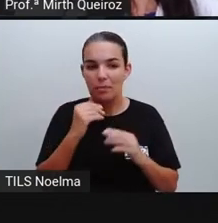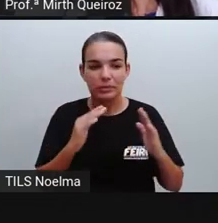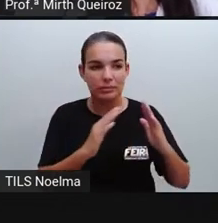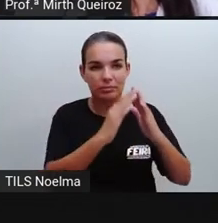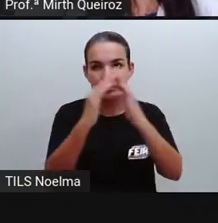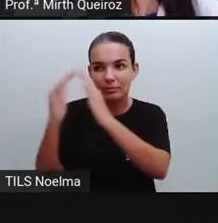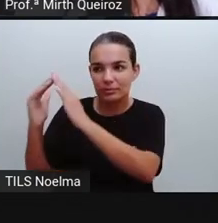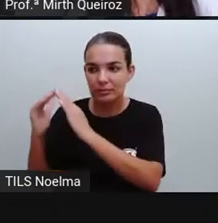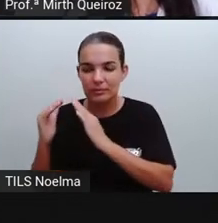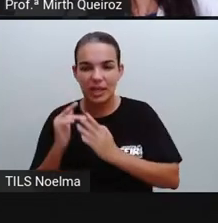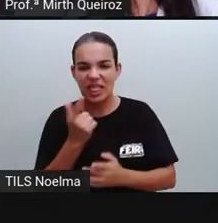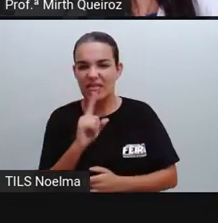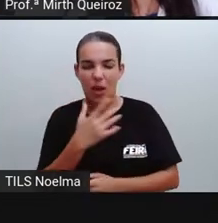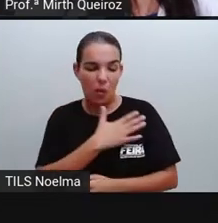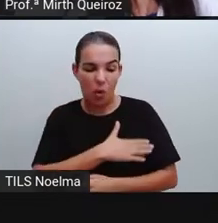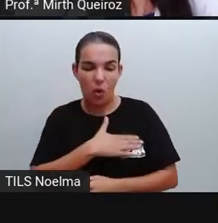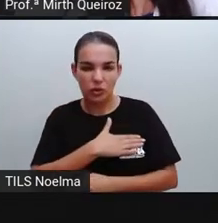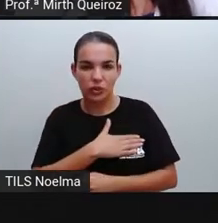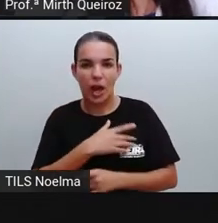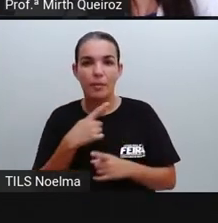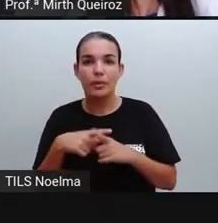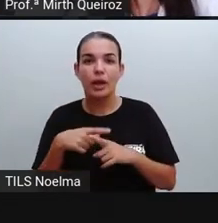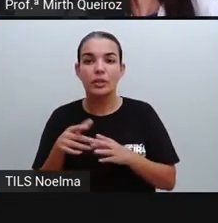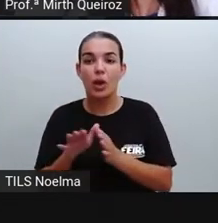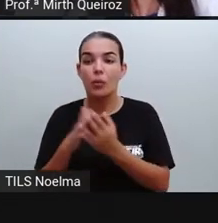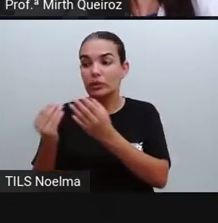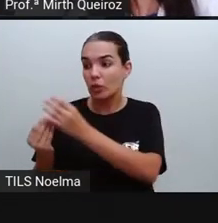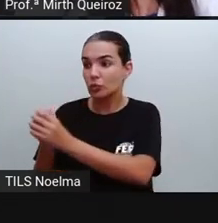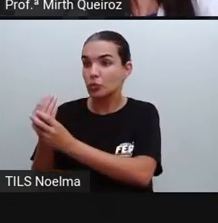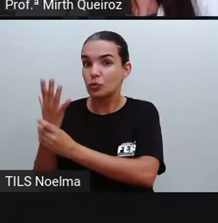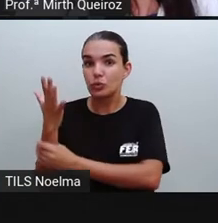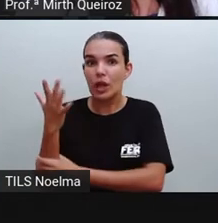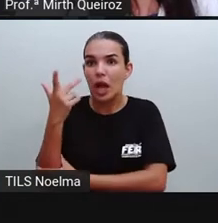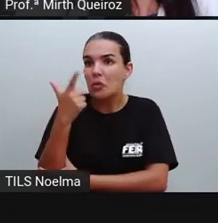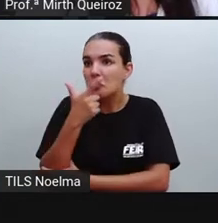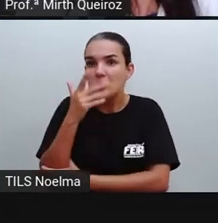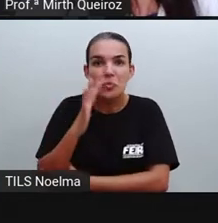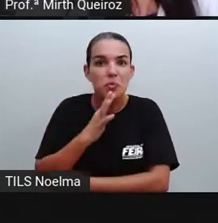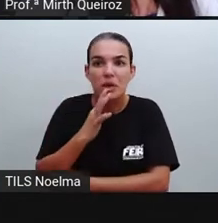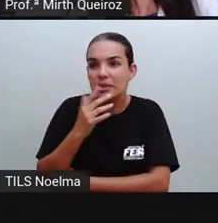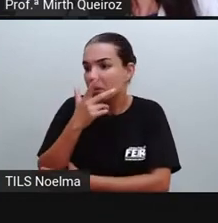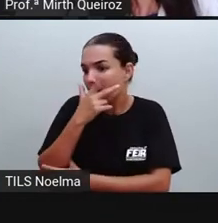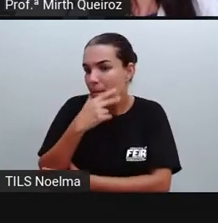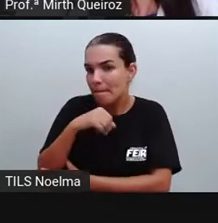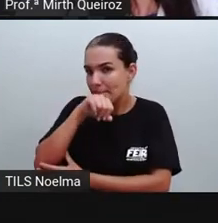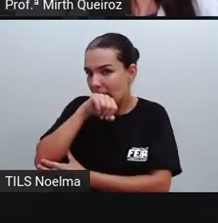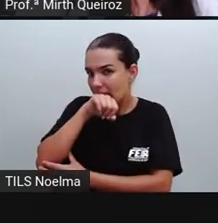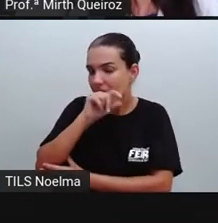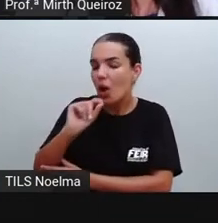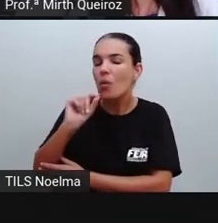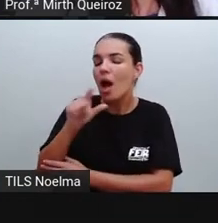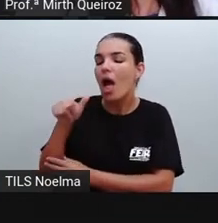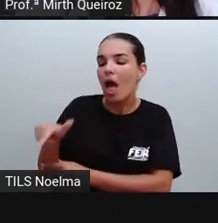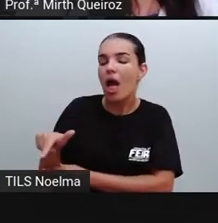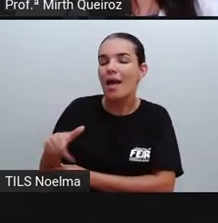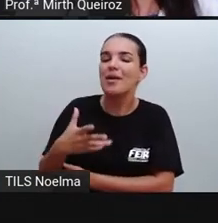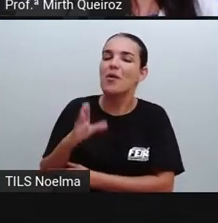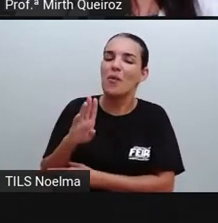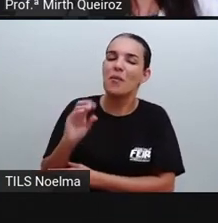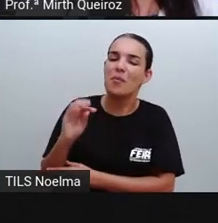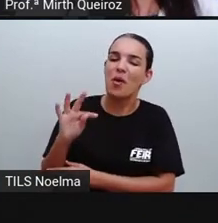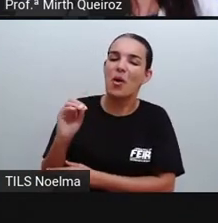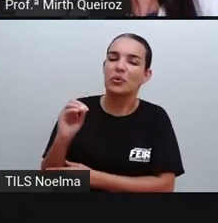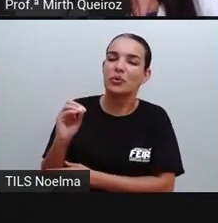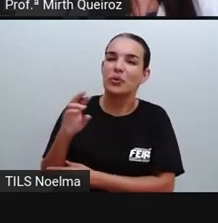quando surge alguma moça grávida, onde a paternidade é desconhecida, dizem que o pai dela é o Boto cor-de-rosa.